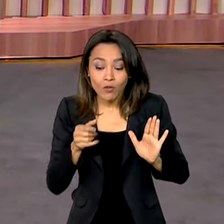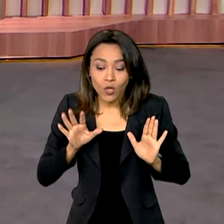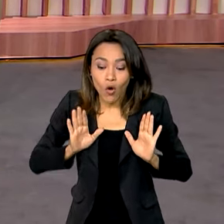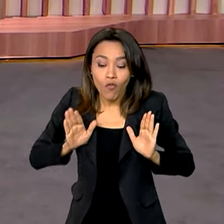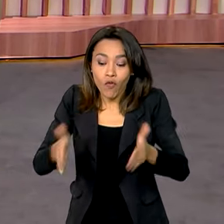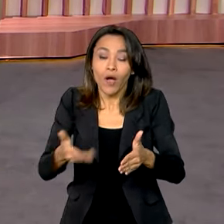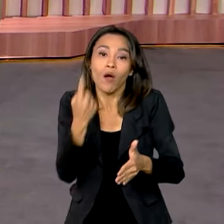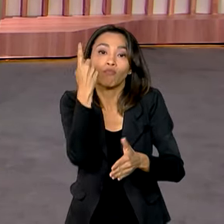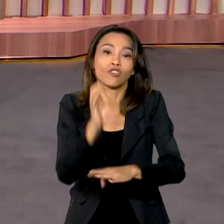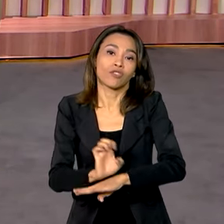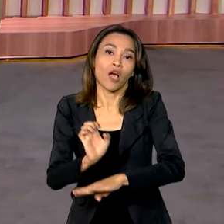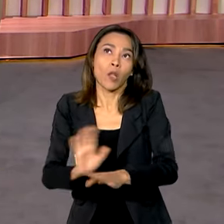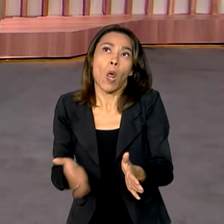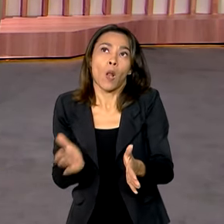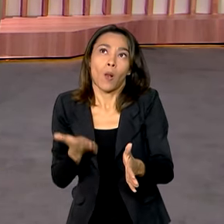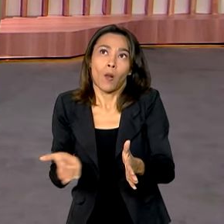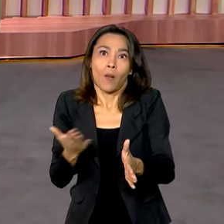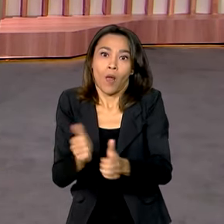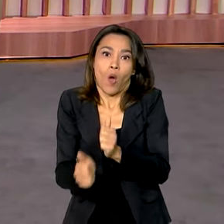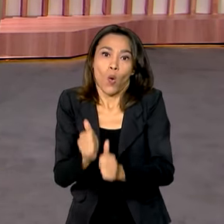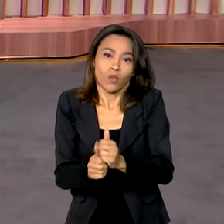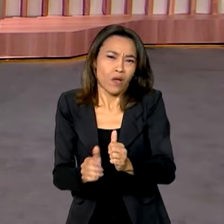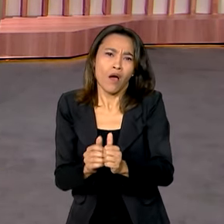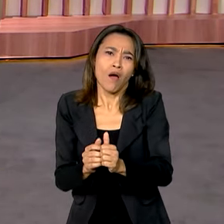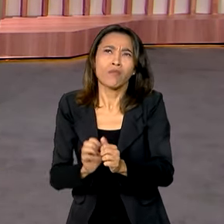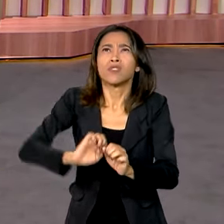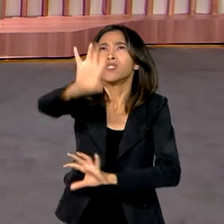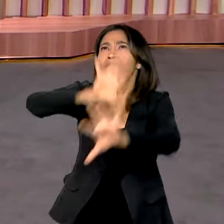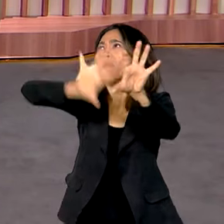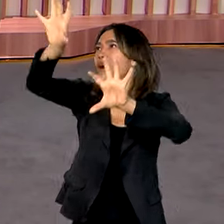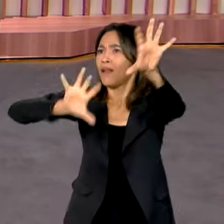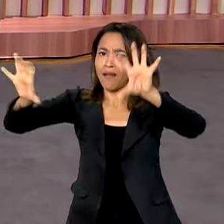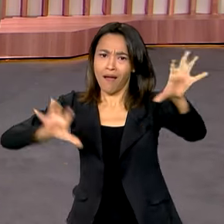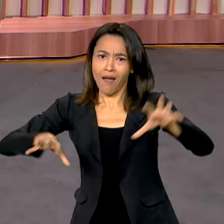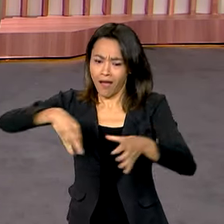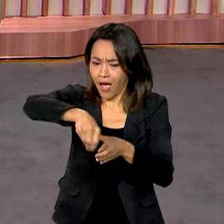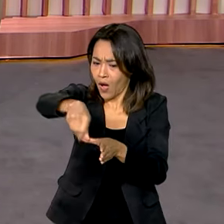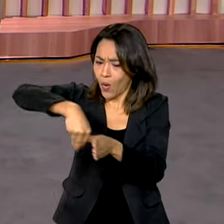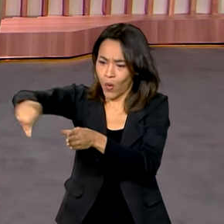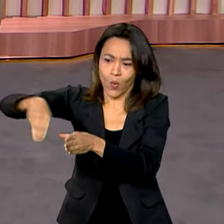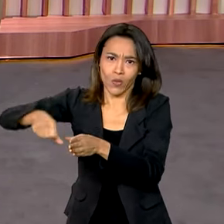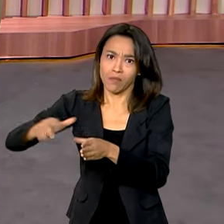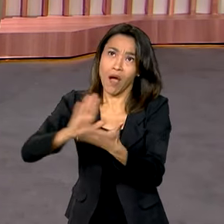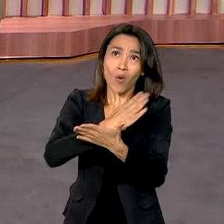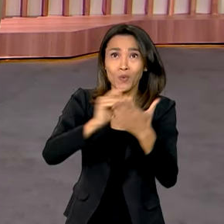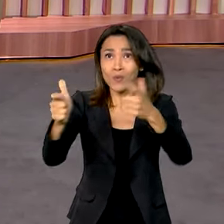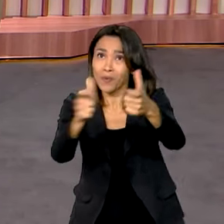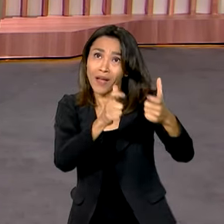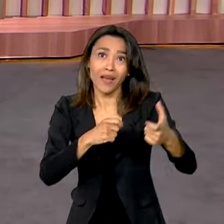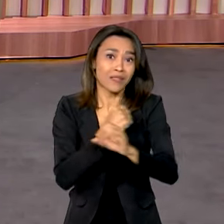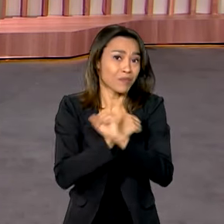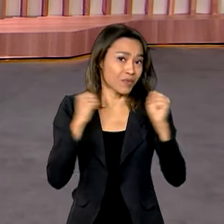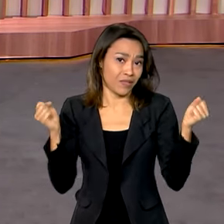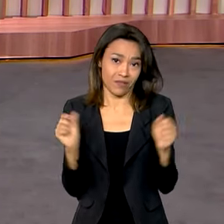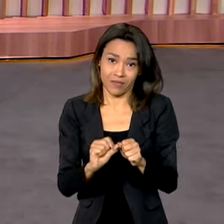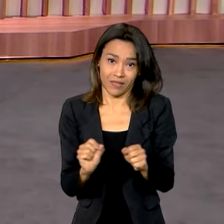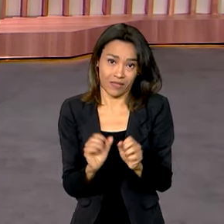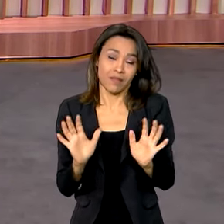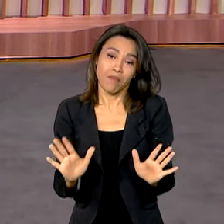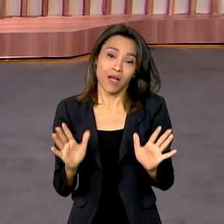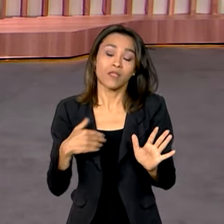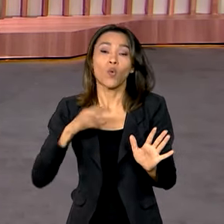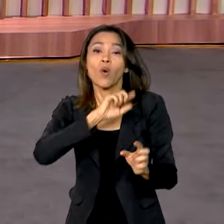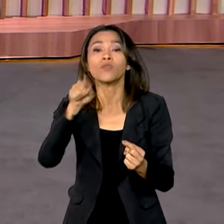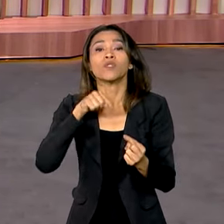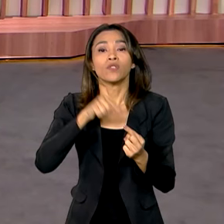É claro, o ministro ressaltou que em algumas regiões não é possível cultivar arroz, mas onde for possível, a ideia do Brasil